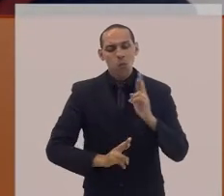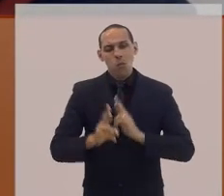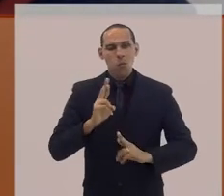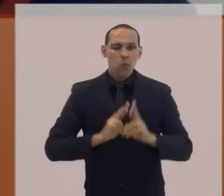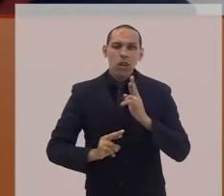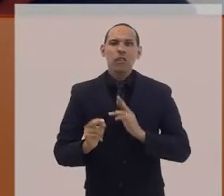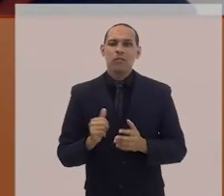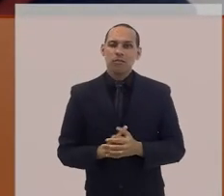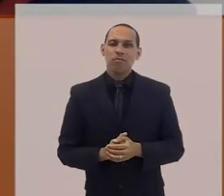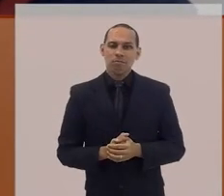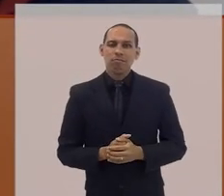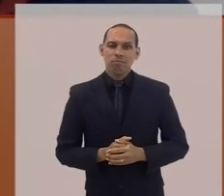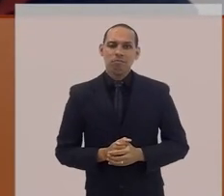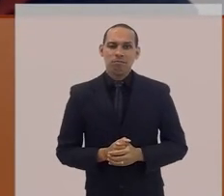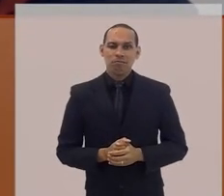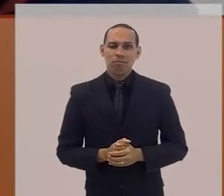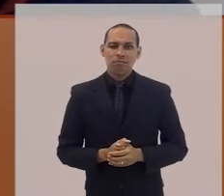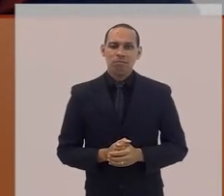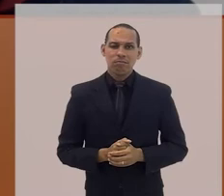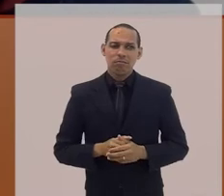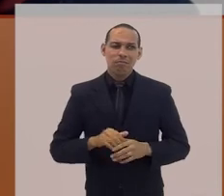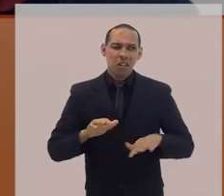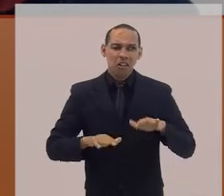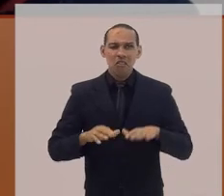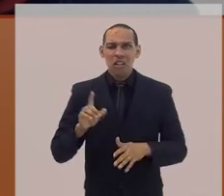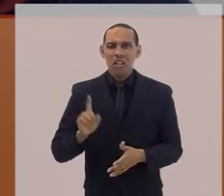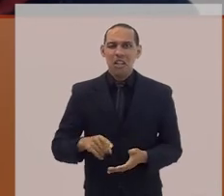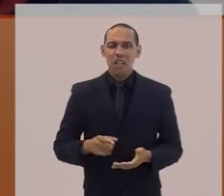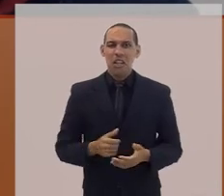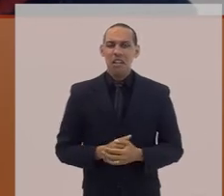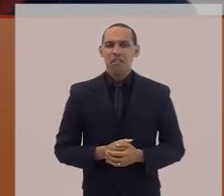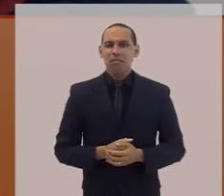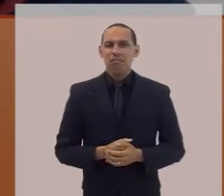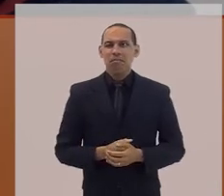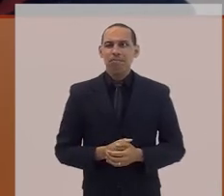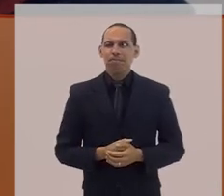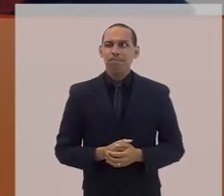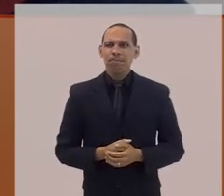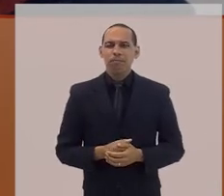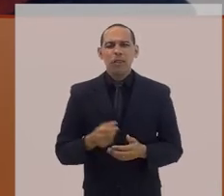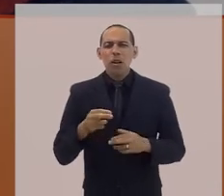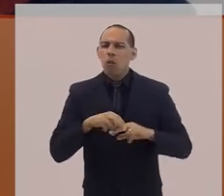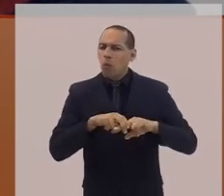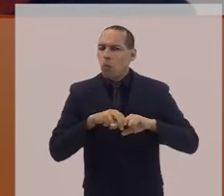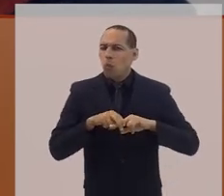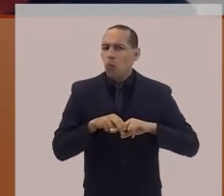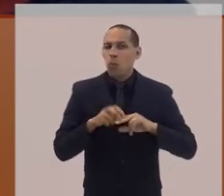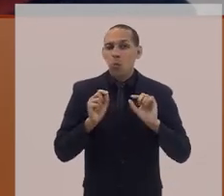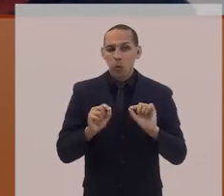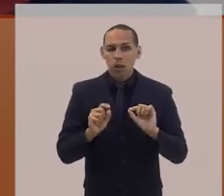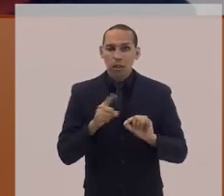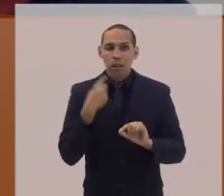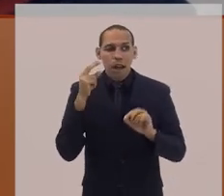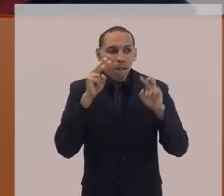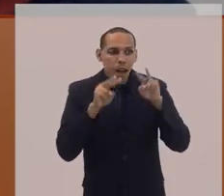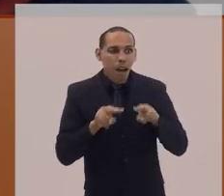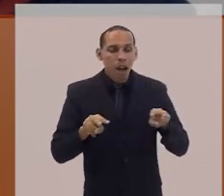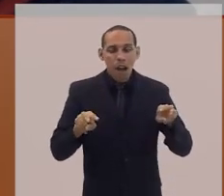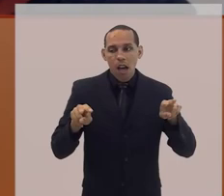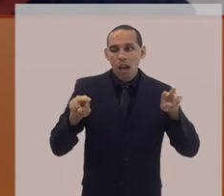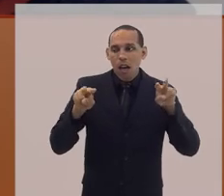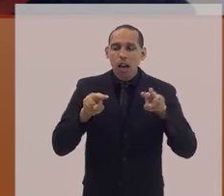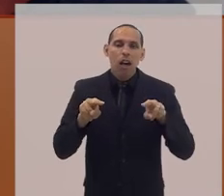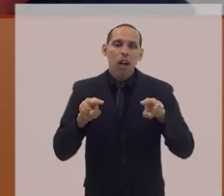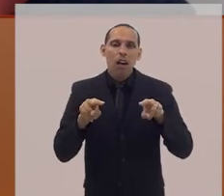seja também um dos motivos pelos quais a gente veja tantos casos, por exemplo, de jovens com